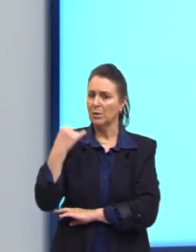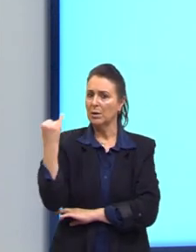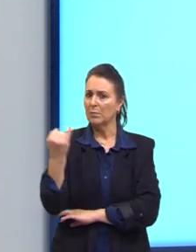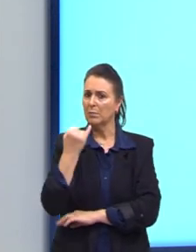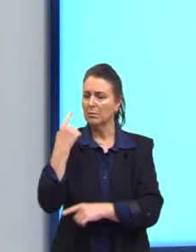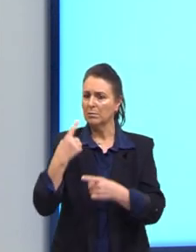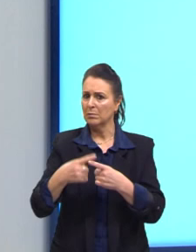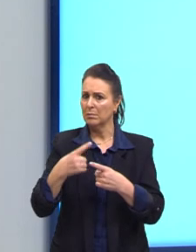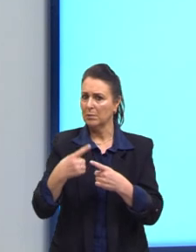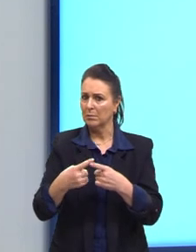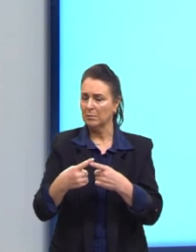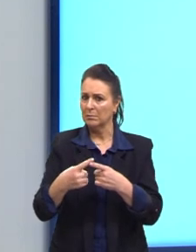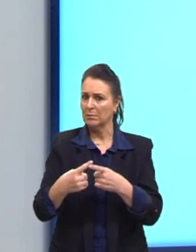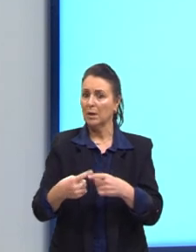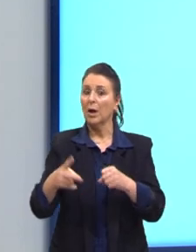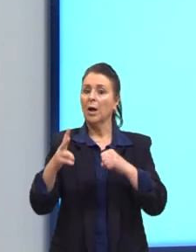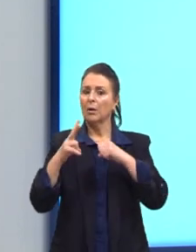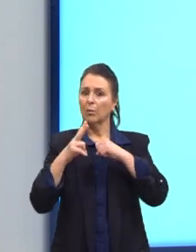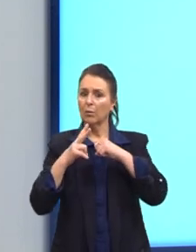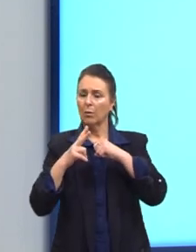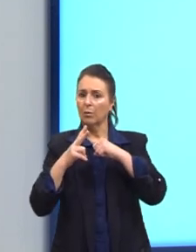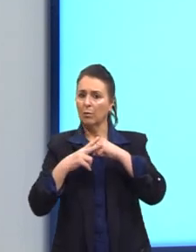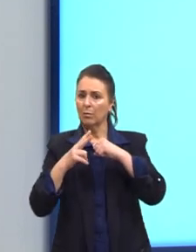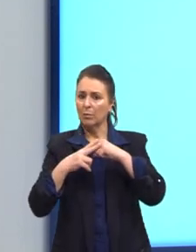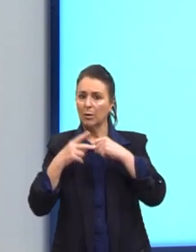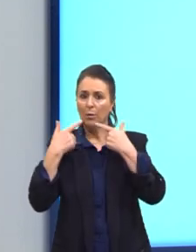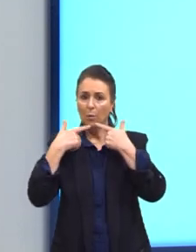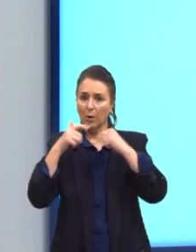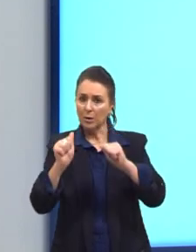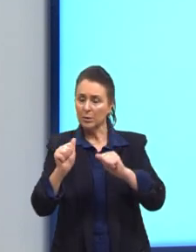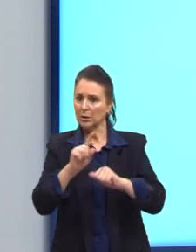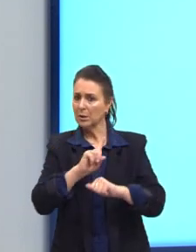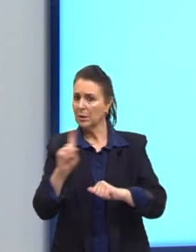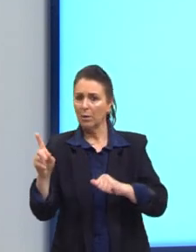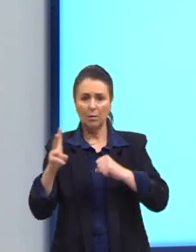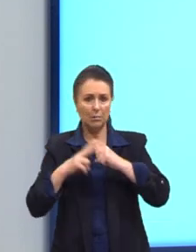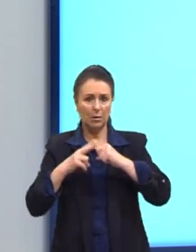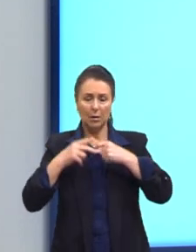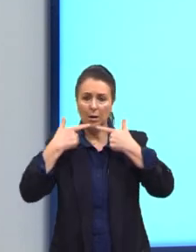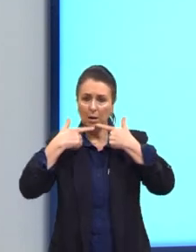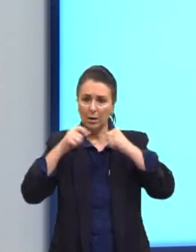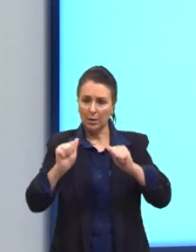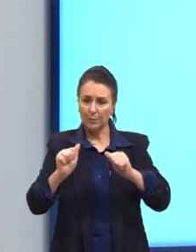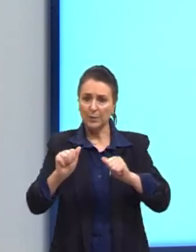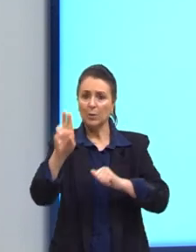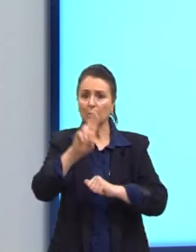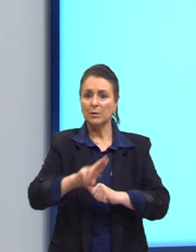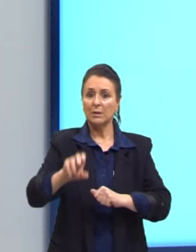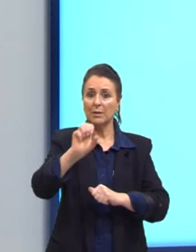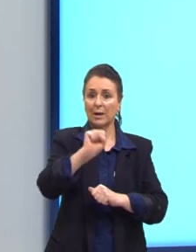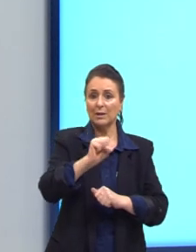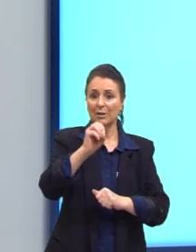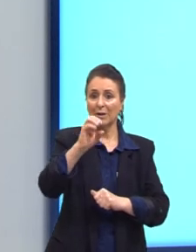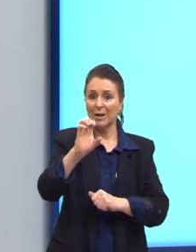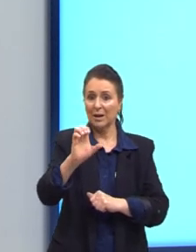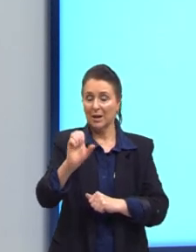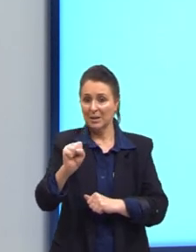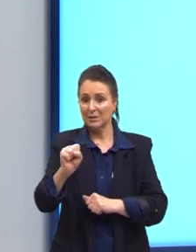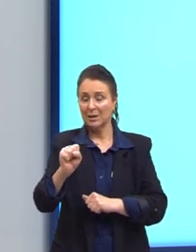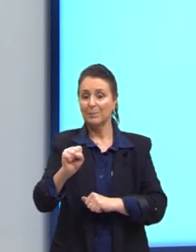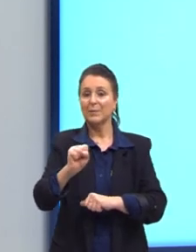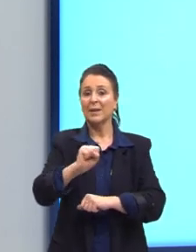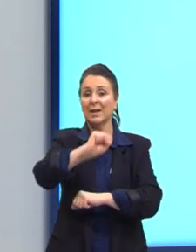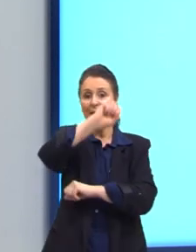recursos verbais e não verbais utilizados nessa propaganda da SOS Mata Atlântica. No